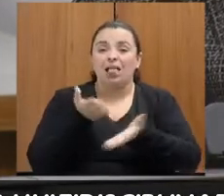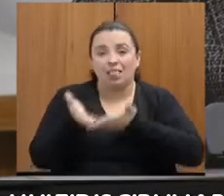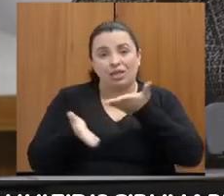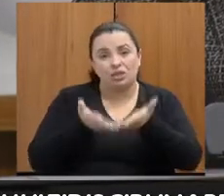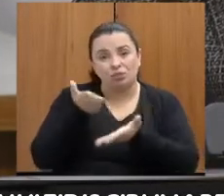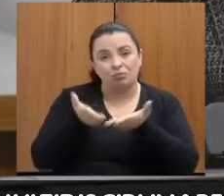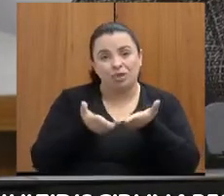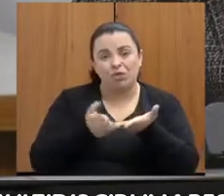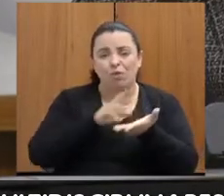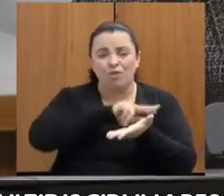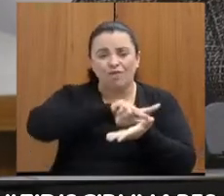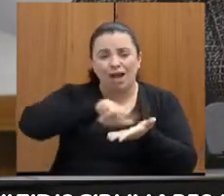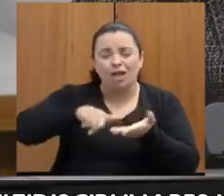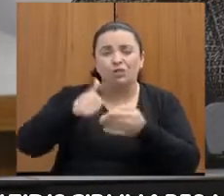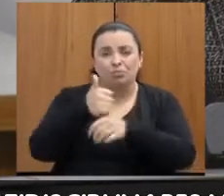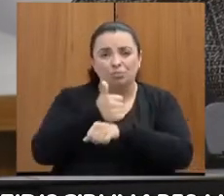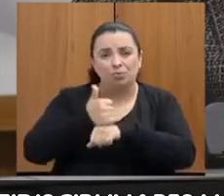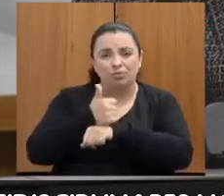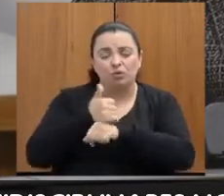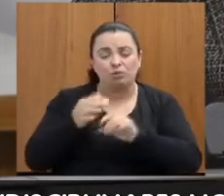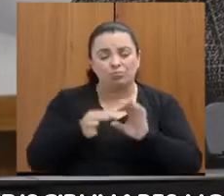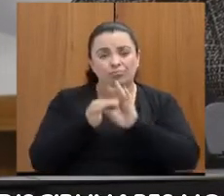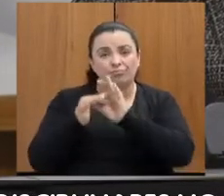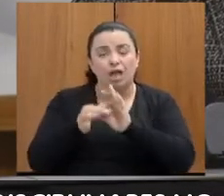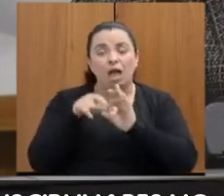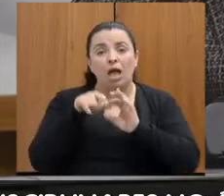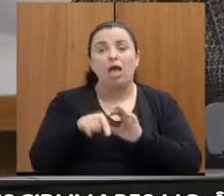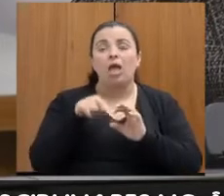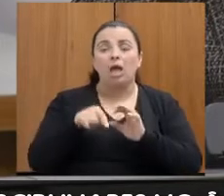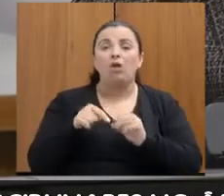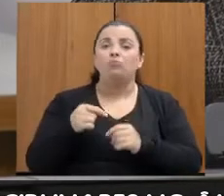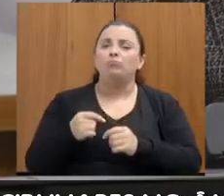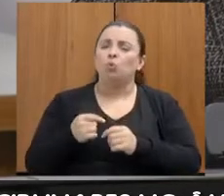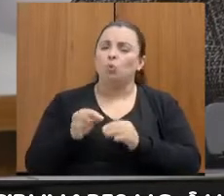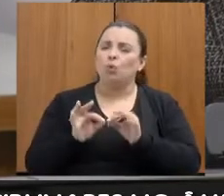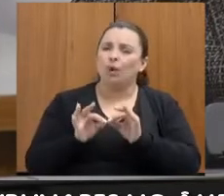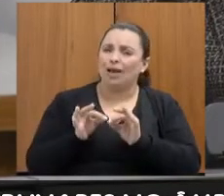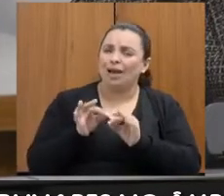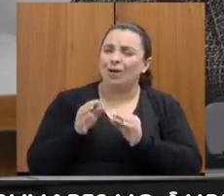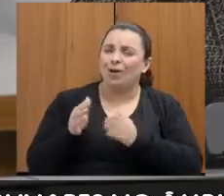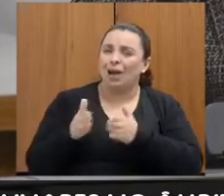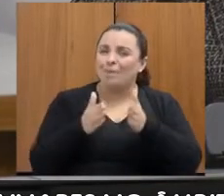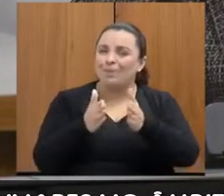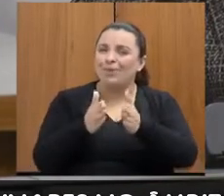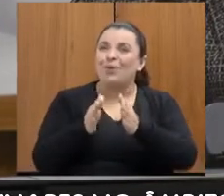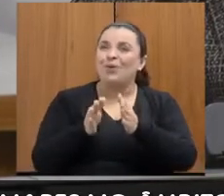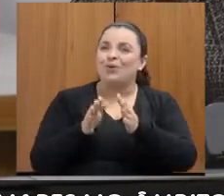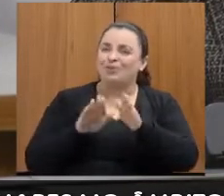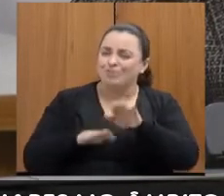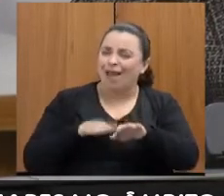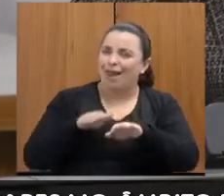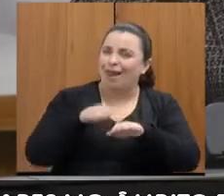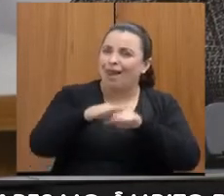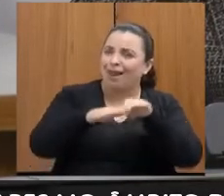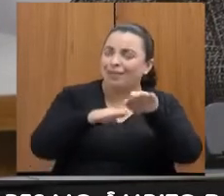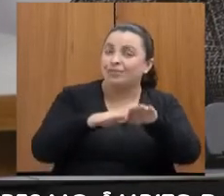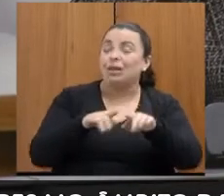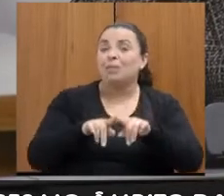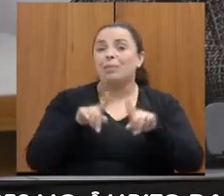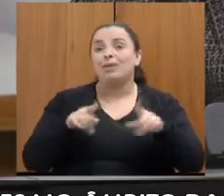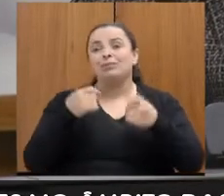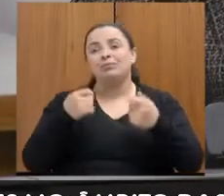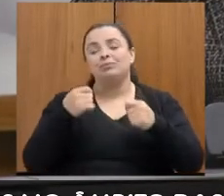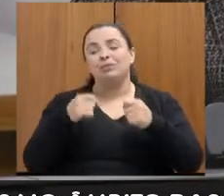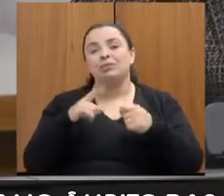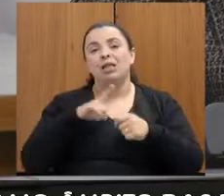percorrer, mas eu acho que a gente tem que abordar isso muito. Inclusive, uma coisa que eu acho que não chegou a ser comentado aqui, que a gente também tem que ter um olhar que eu